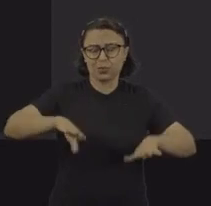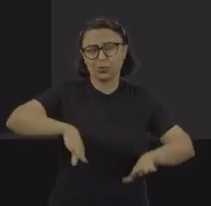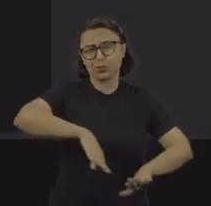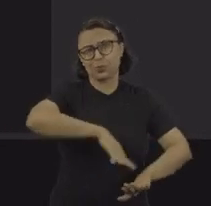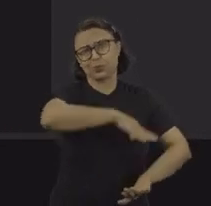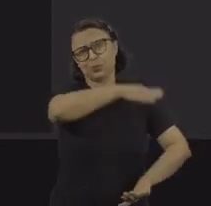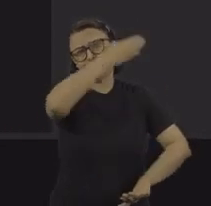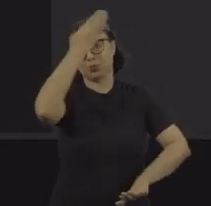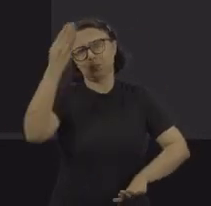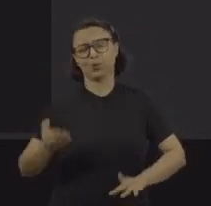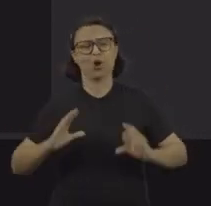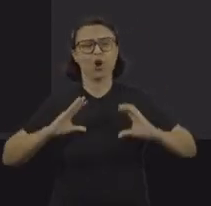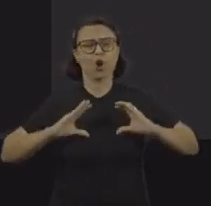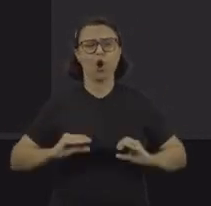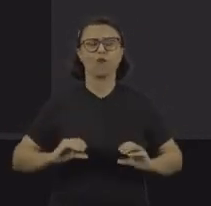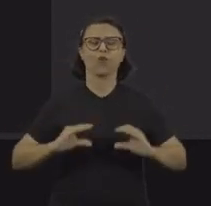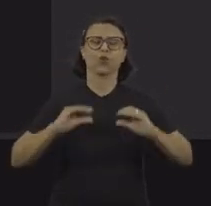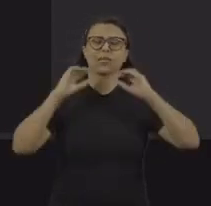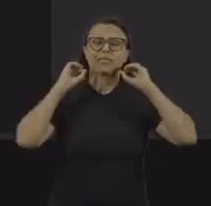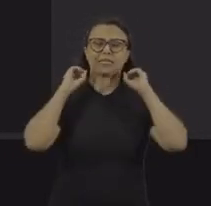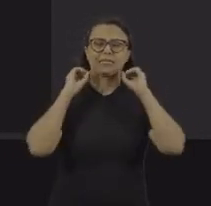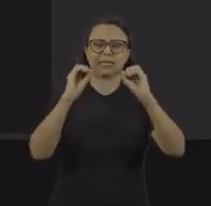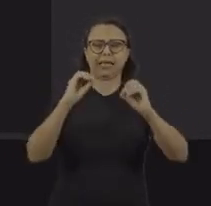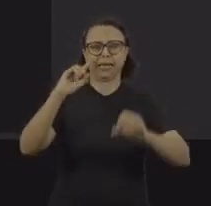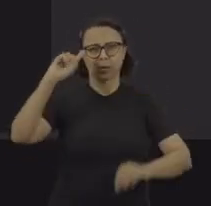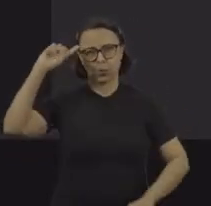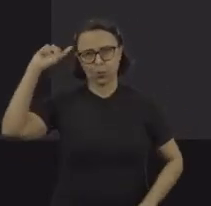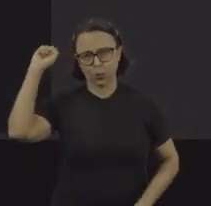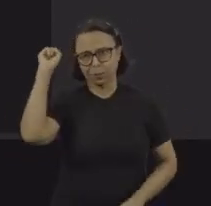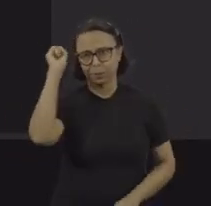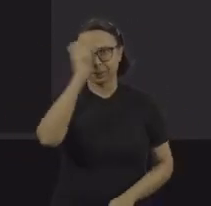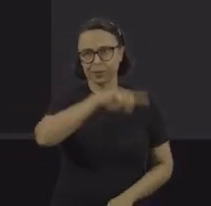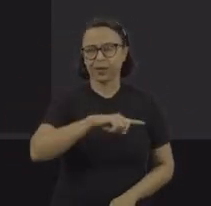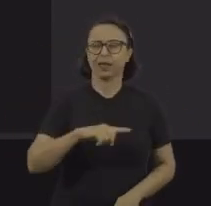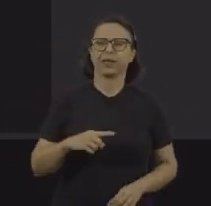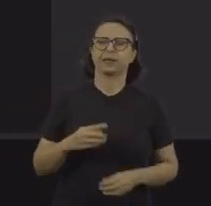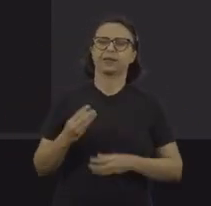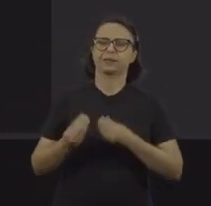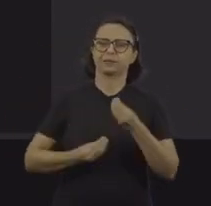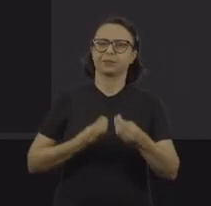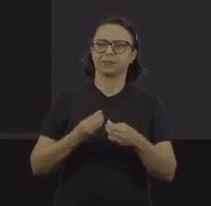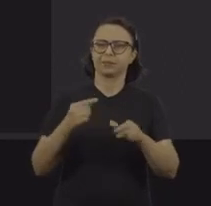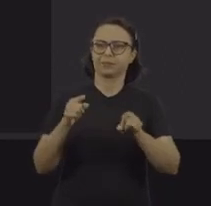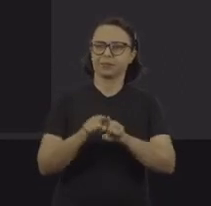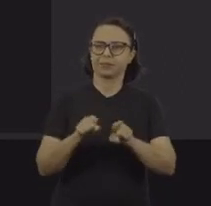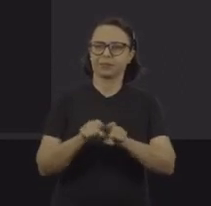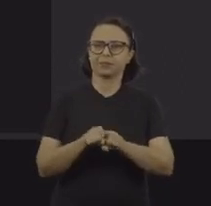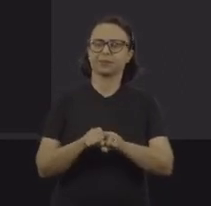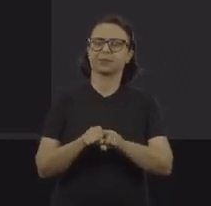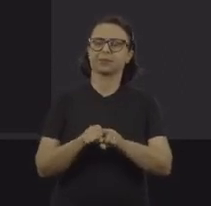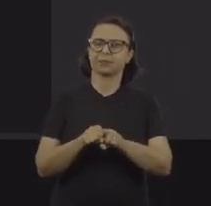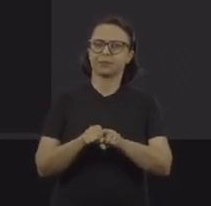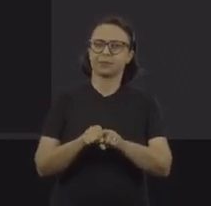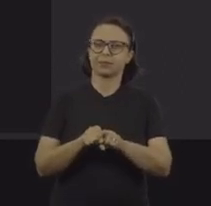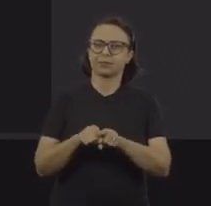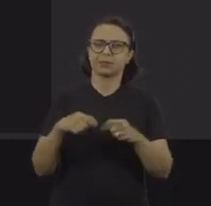conforto bastante complicado, um lugar todo desorganizado, enfim,